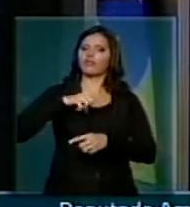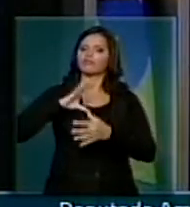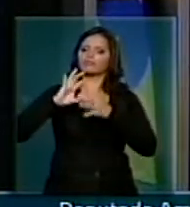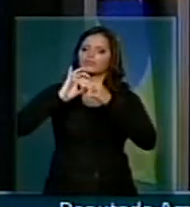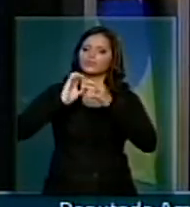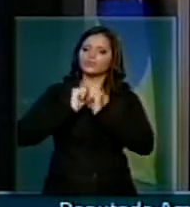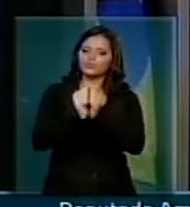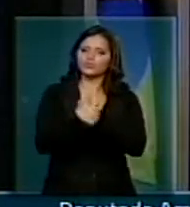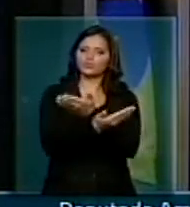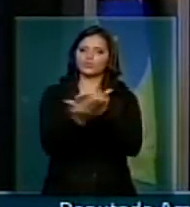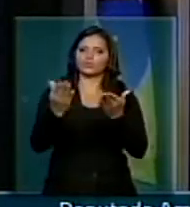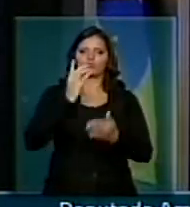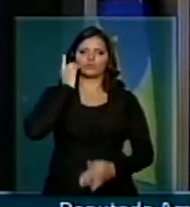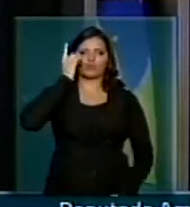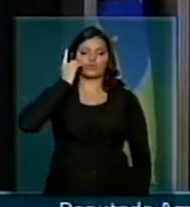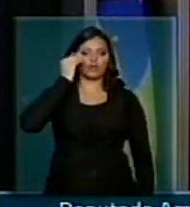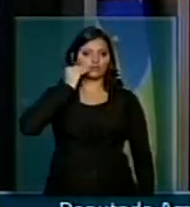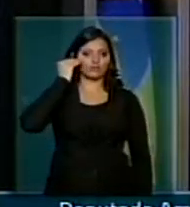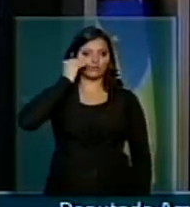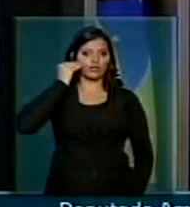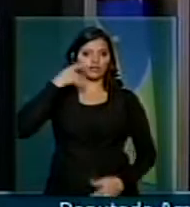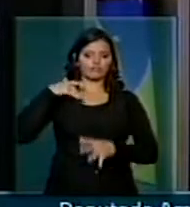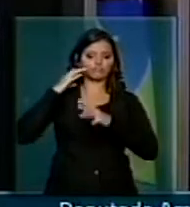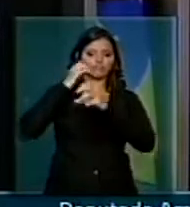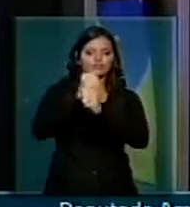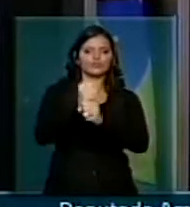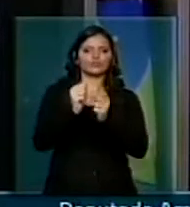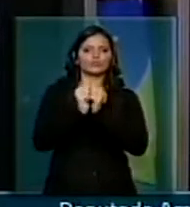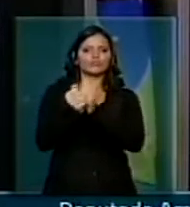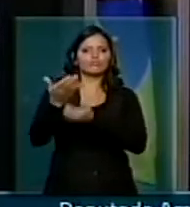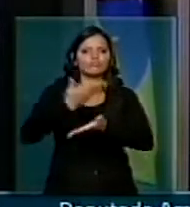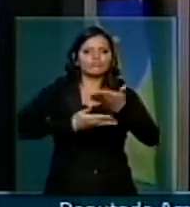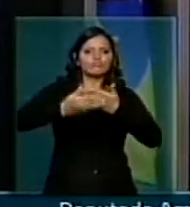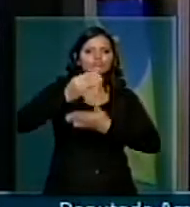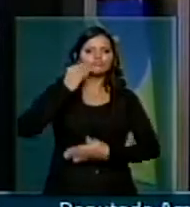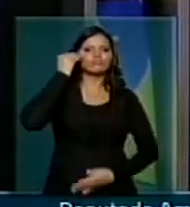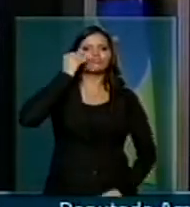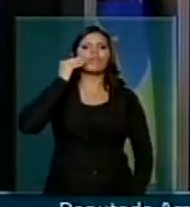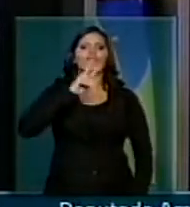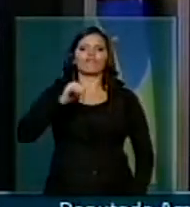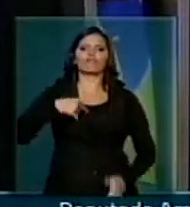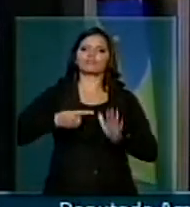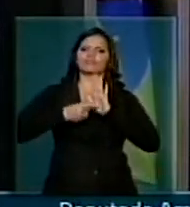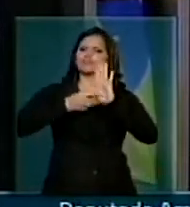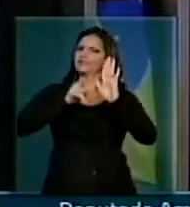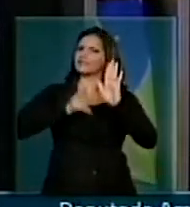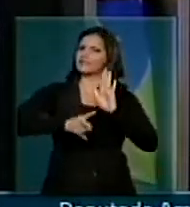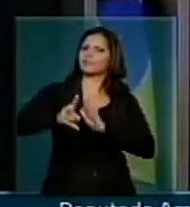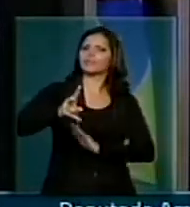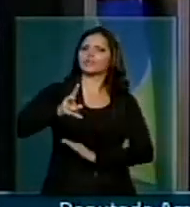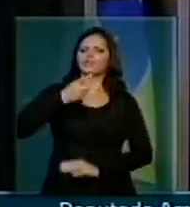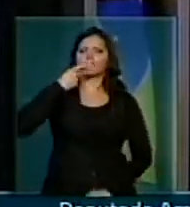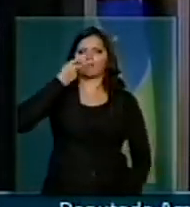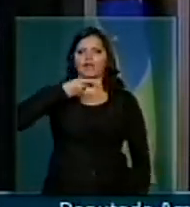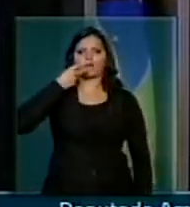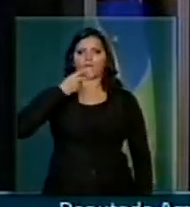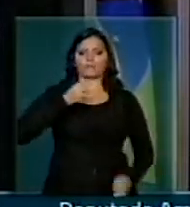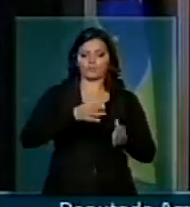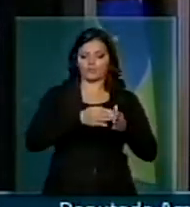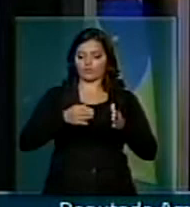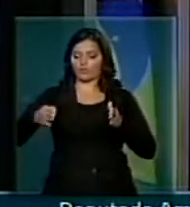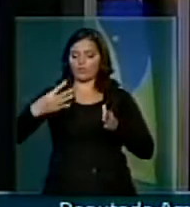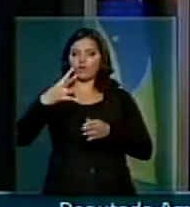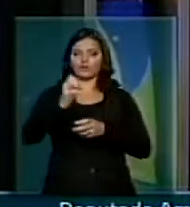parlamentares que têm experiência, nosso mandato vai ser um instrumento, eu tenho dito isso. O mandato não